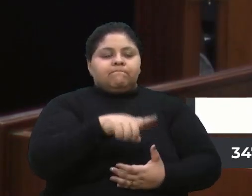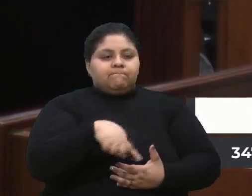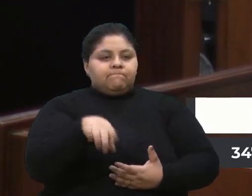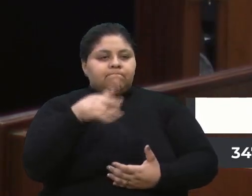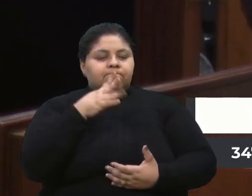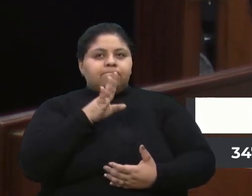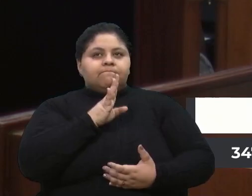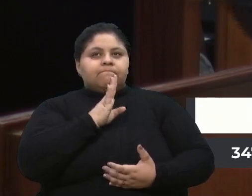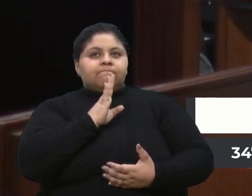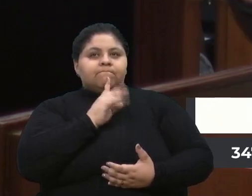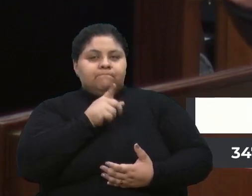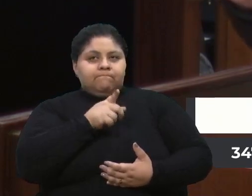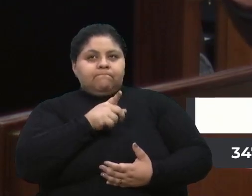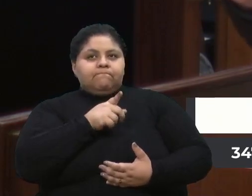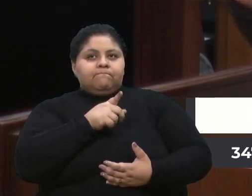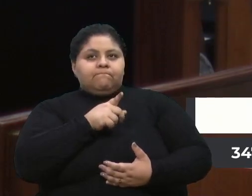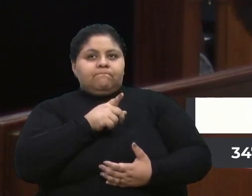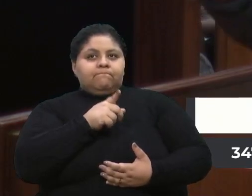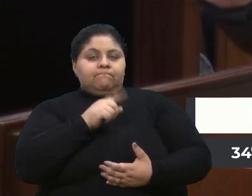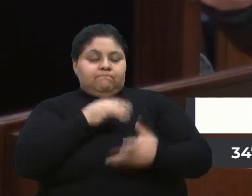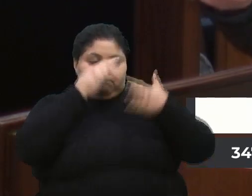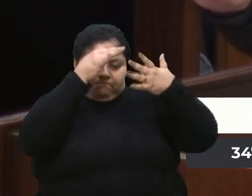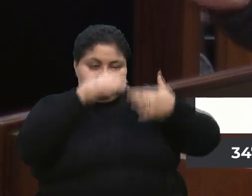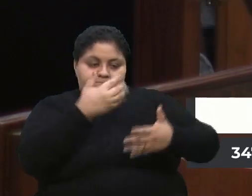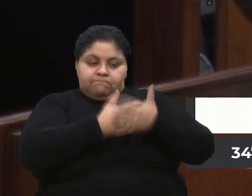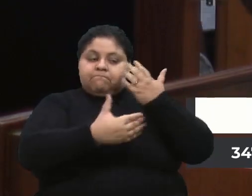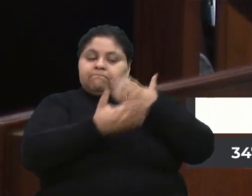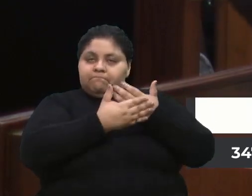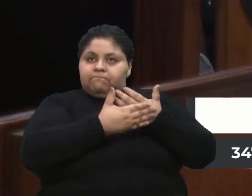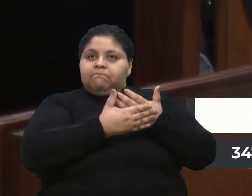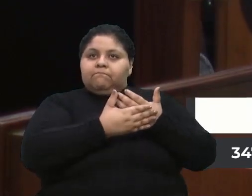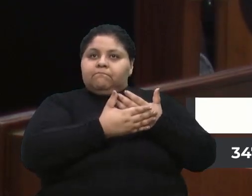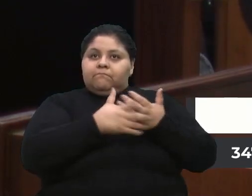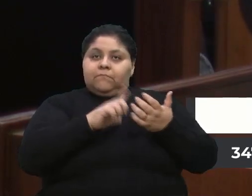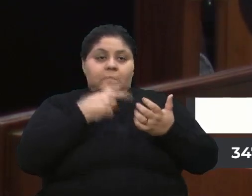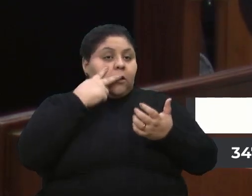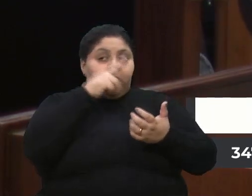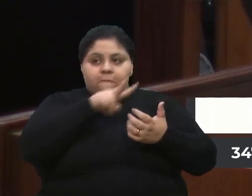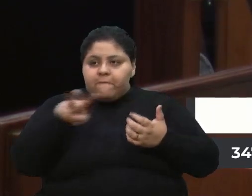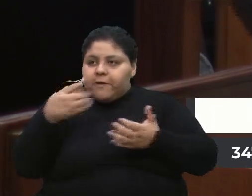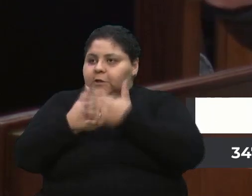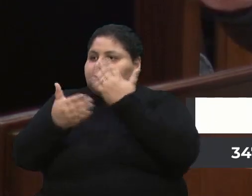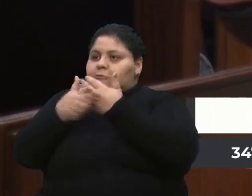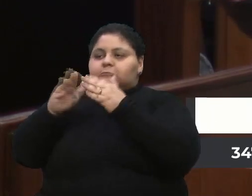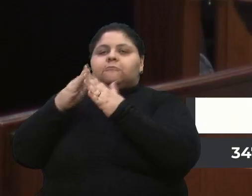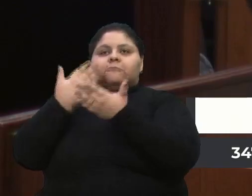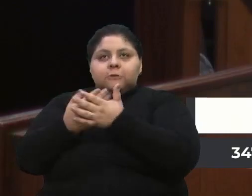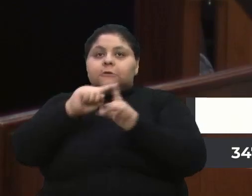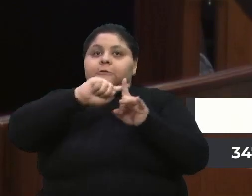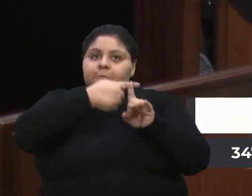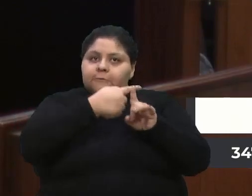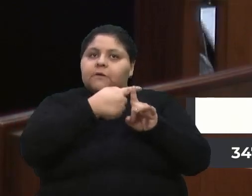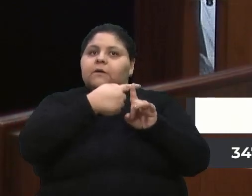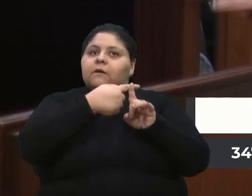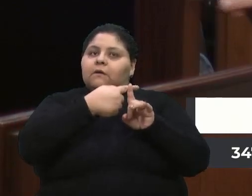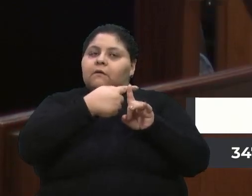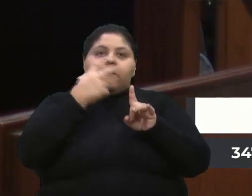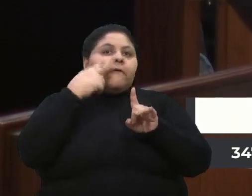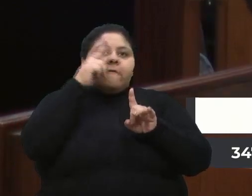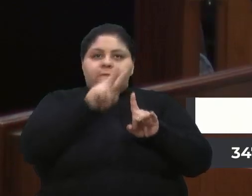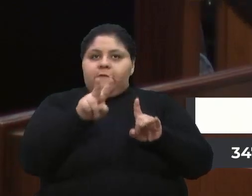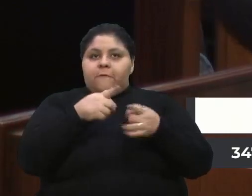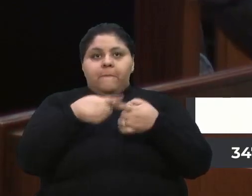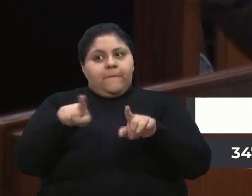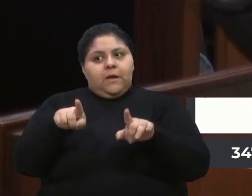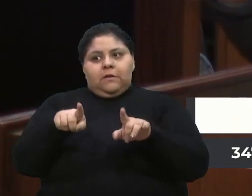um que eu vou relatar, porque eu vou fazer um dossiê de tudo que eu estou passando, que eu estou vendo nas escolas. E é positivo ver, mas não o que eu vejo,